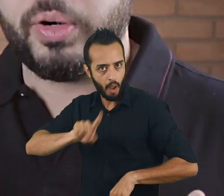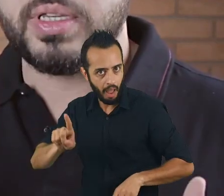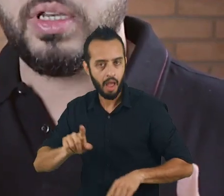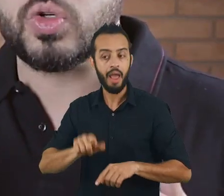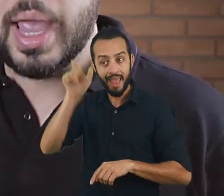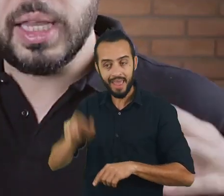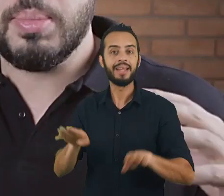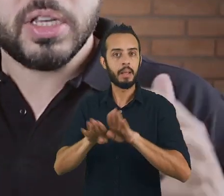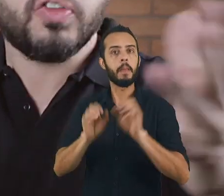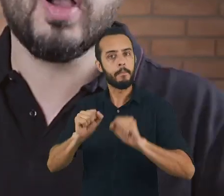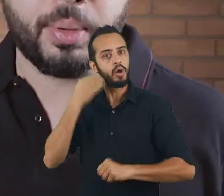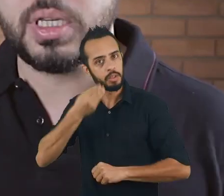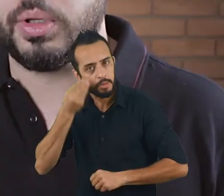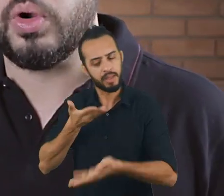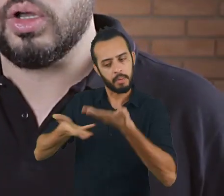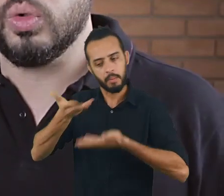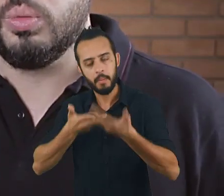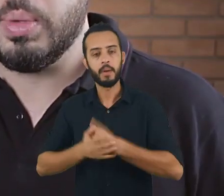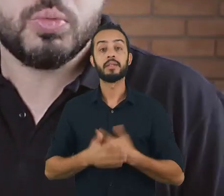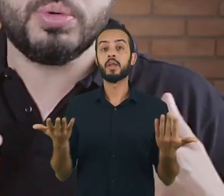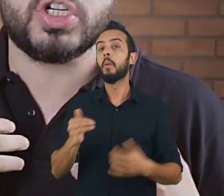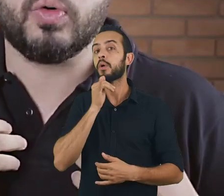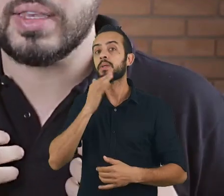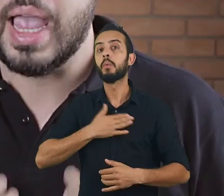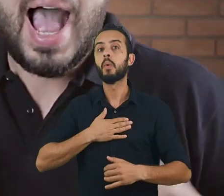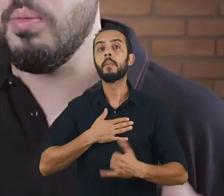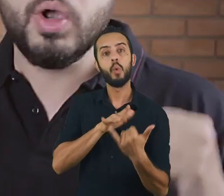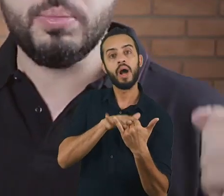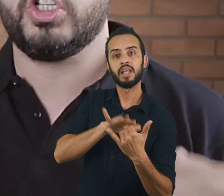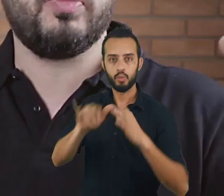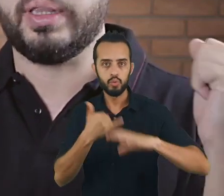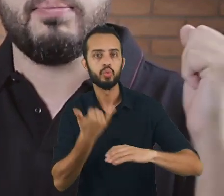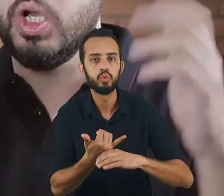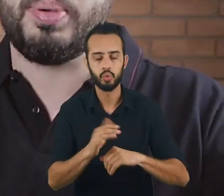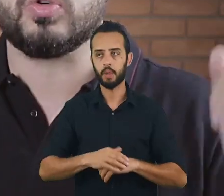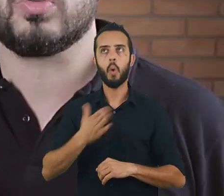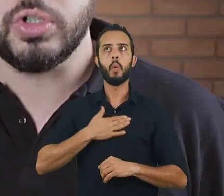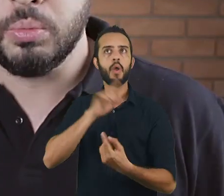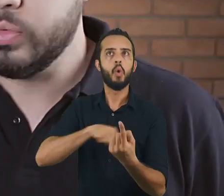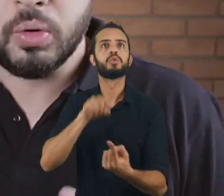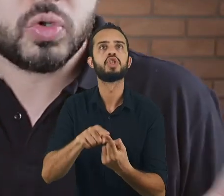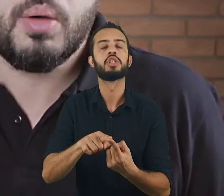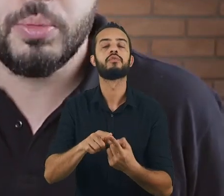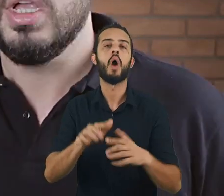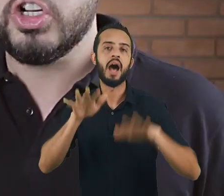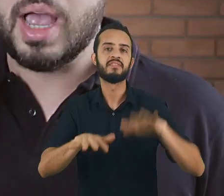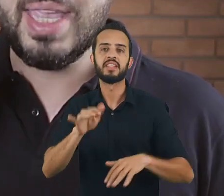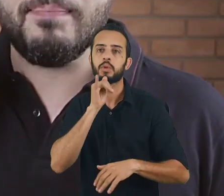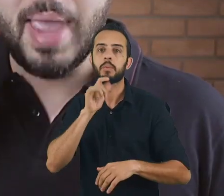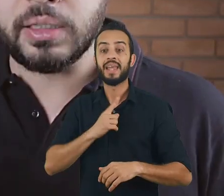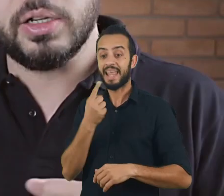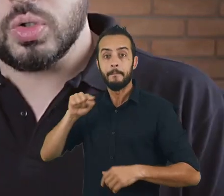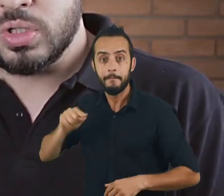tática para fazer isso é ter bastante fã, por exemplo, do meu canal do YouTube. Mas o meu objetivo não é assim. Ah, o meu objetivo é ter mil pessoas curtindo o vídeo. Não, isso não é o meu objetivo.